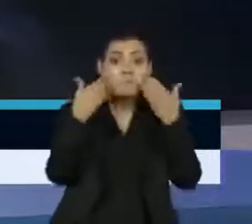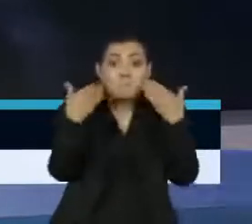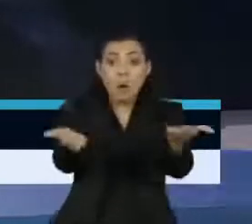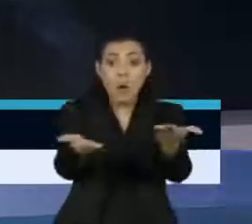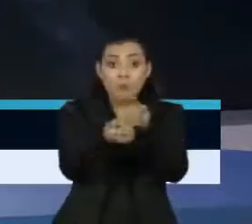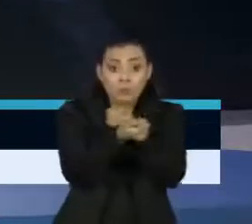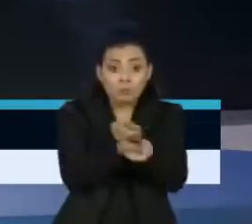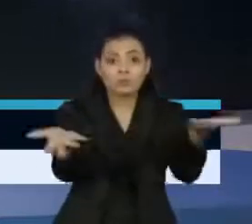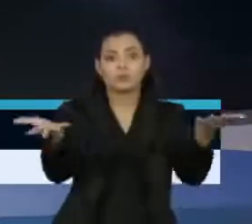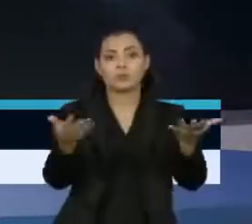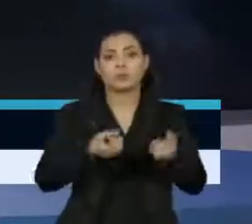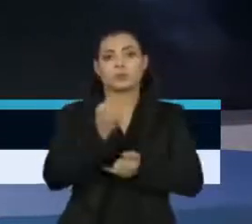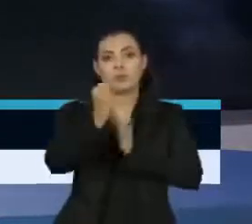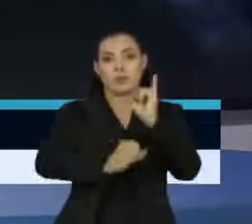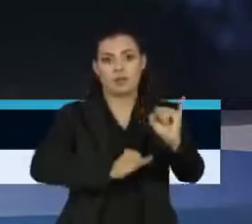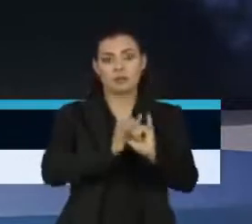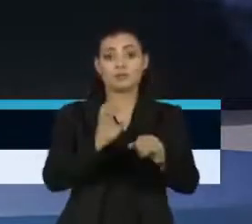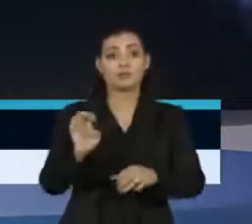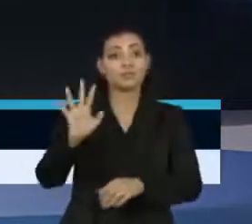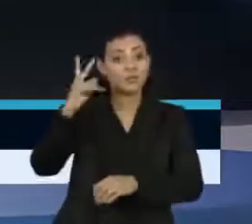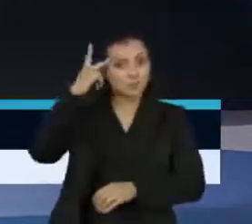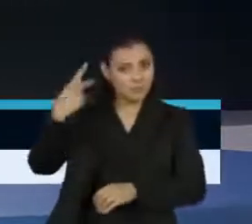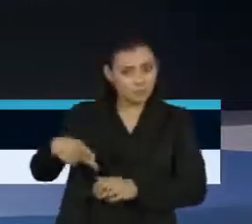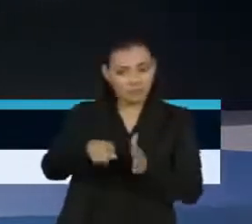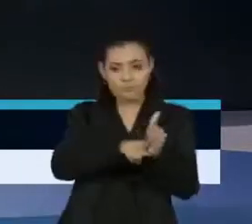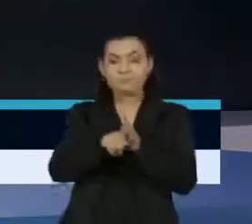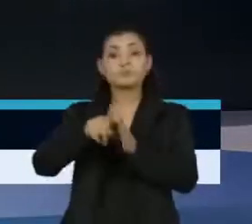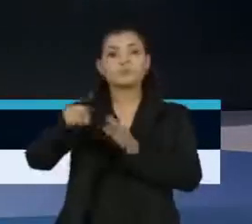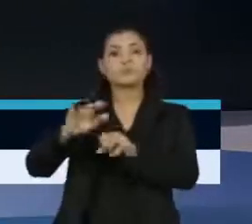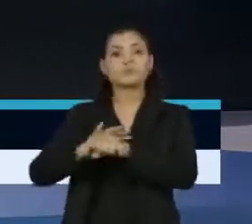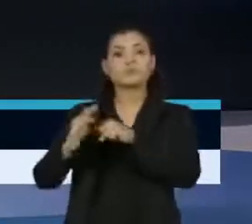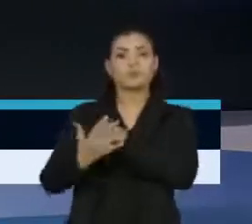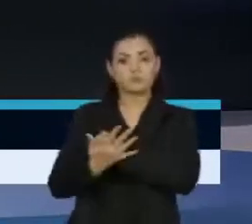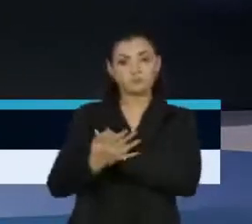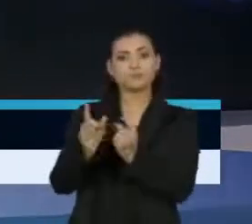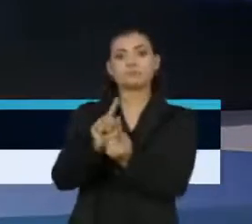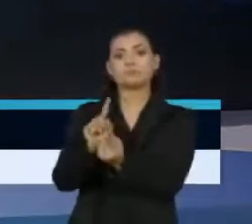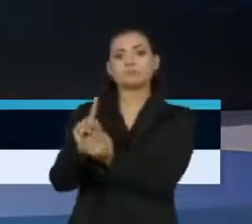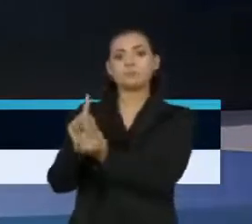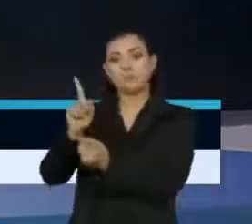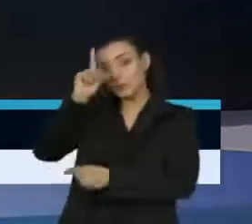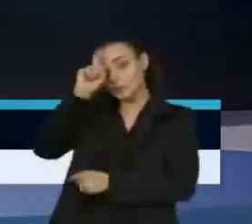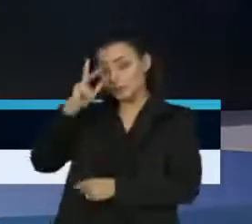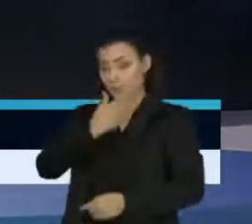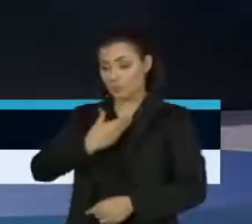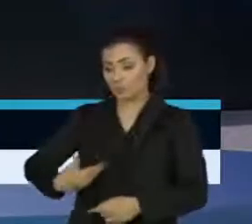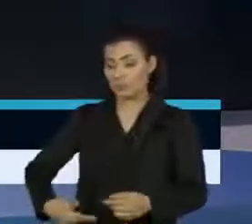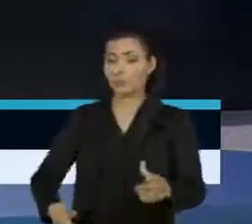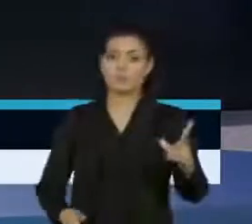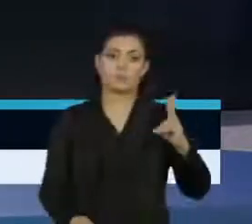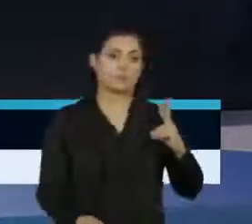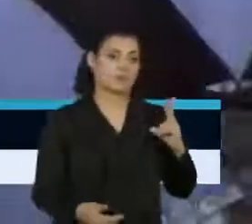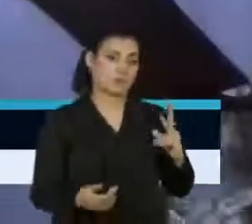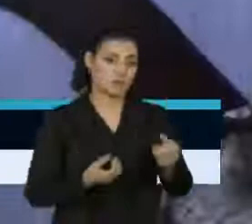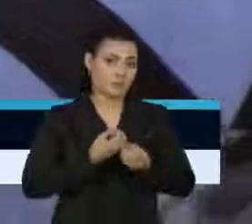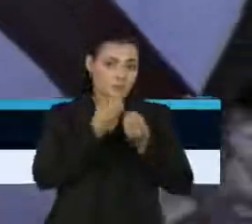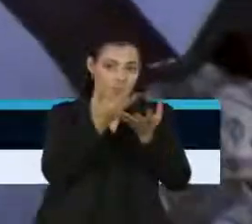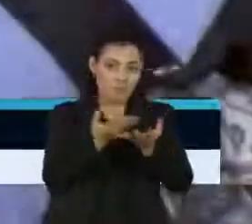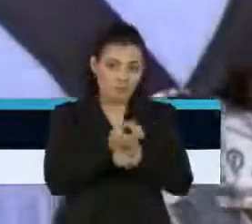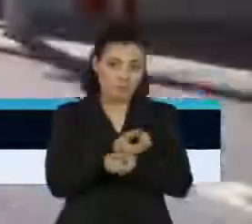Segundo o jornal Estado de São Paulo, as vítimas são pacientes da Covid-19 que foram atendidos em hospitais públicos e privados.